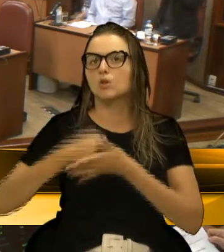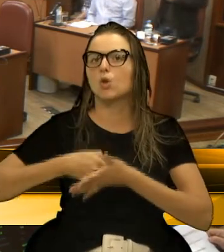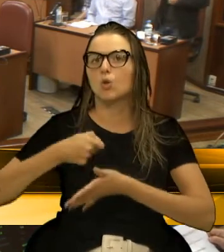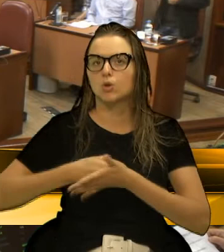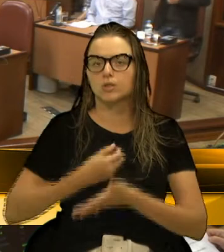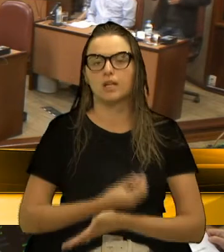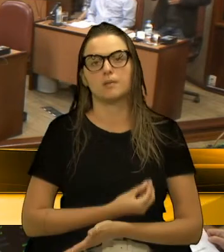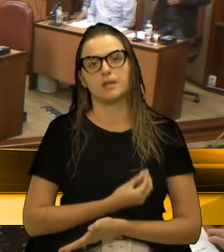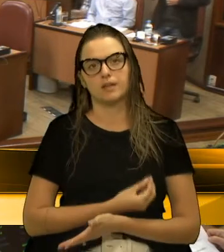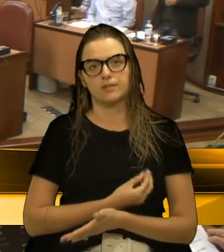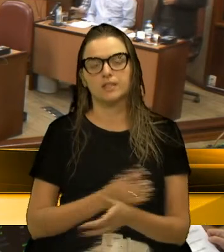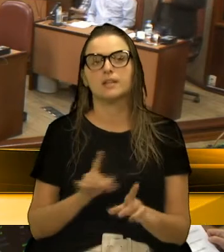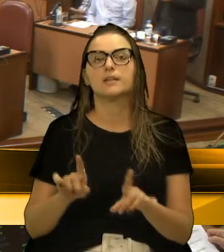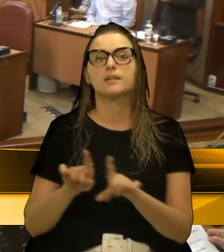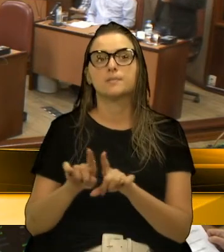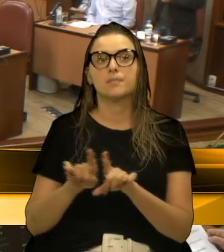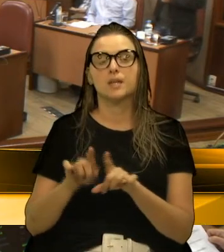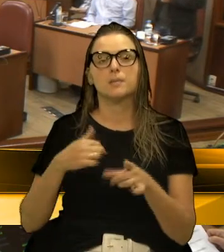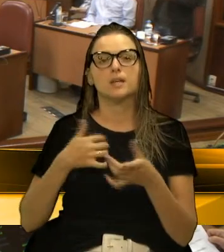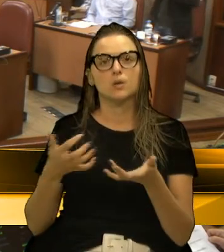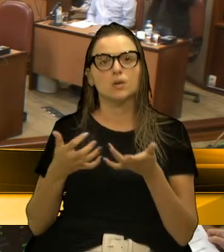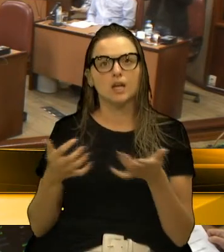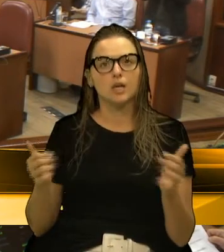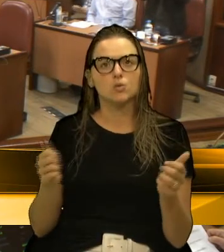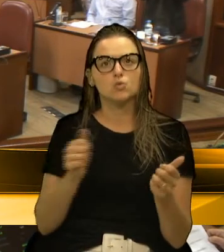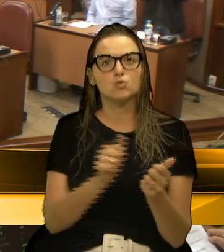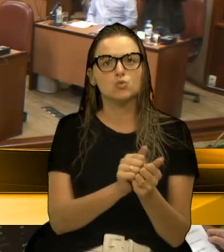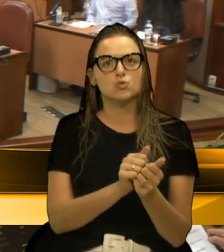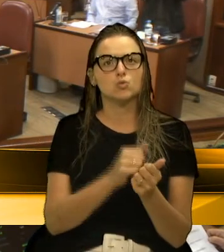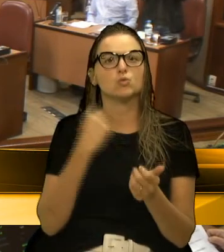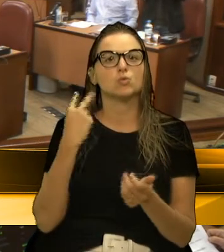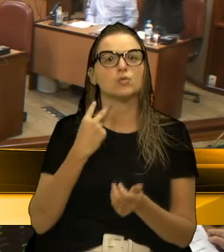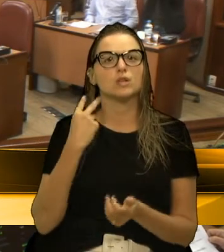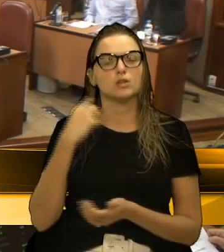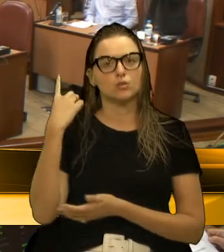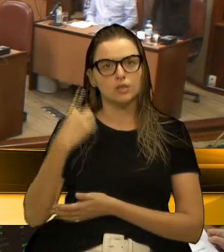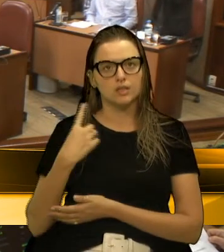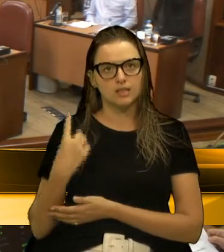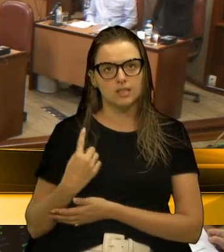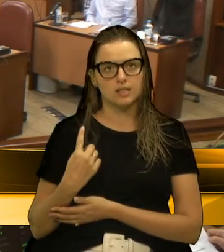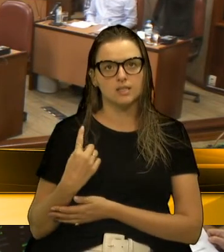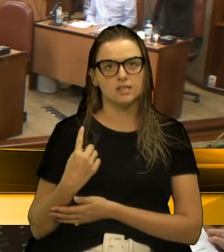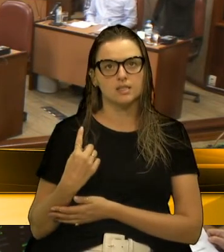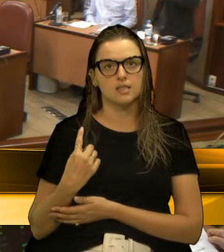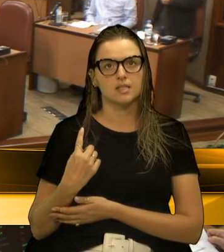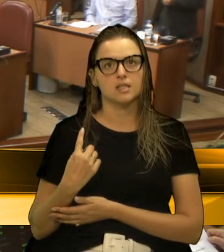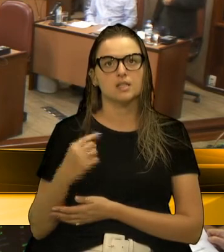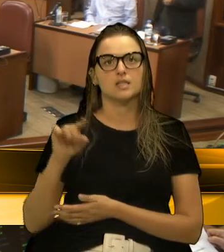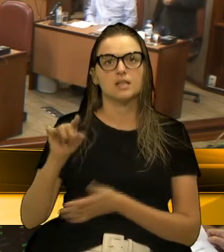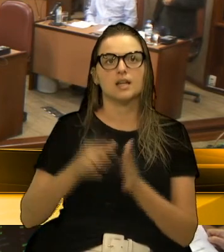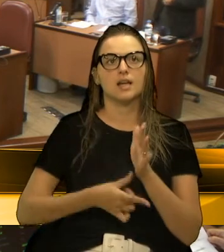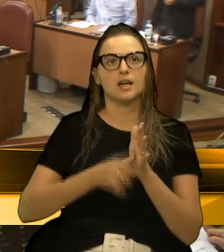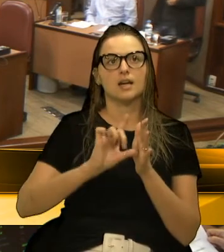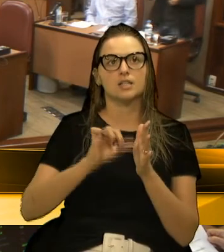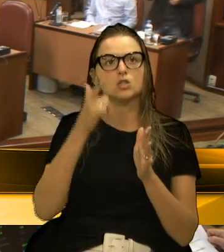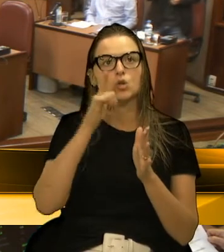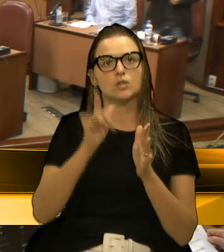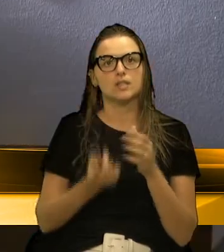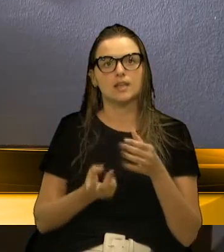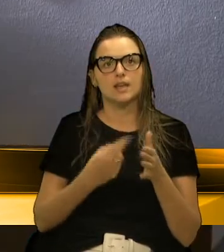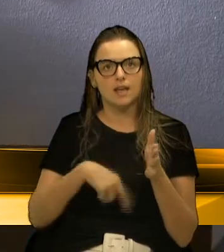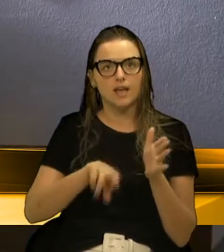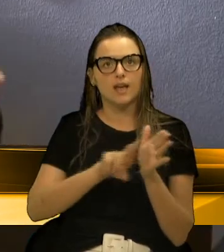E também, aqui, quero me consolidar também com a vereadora Denise, que ela possa, o quanto antes, estar aqui junto conosco,